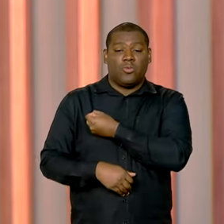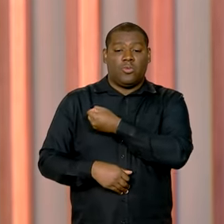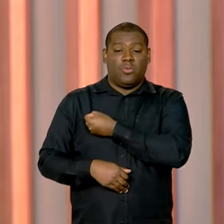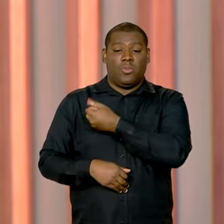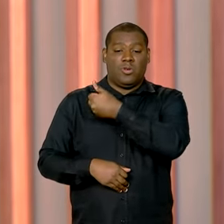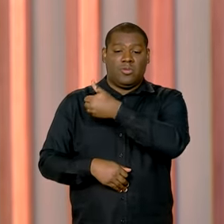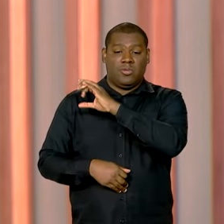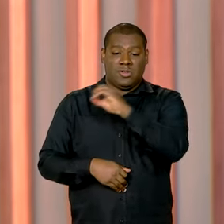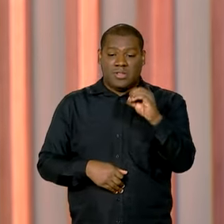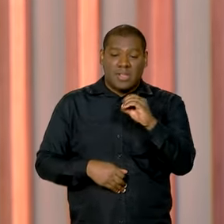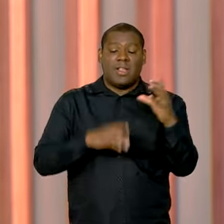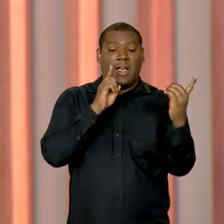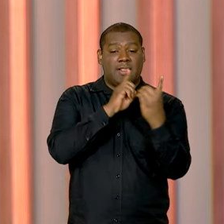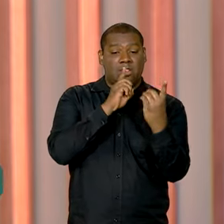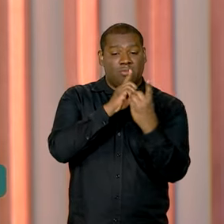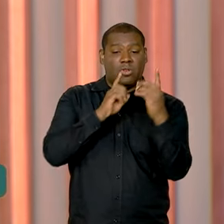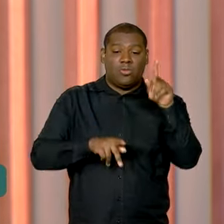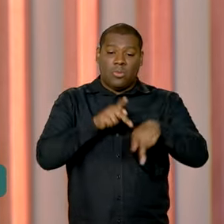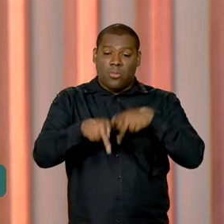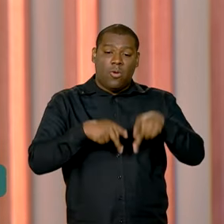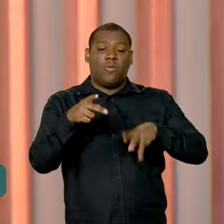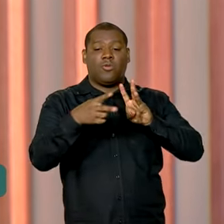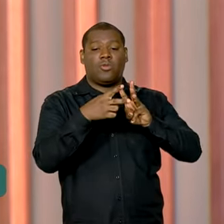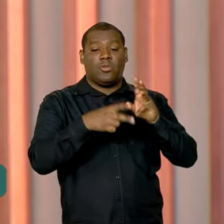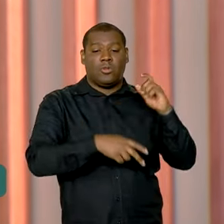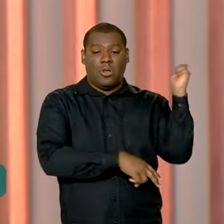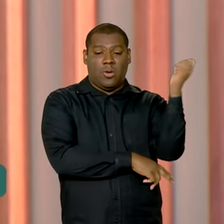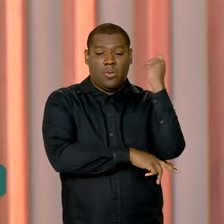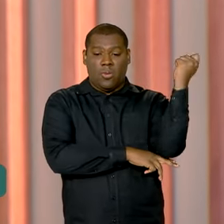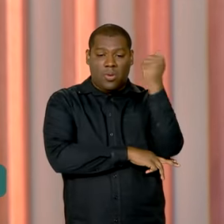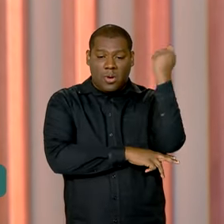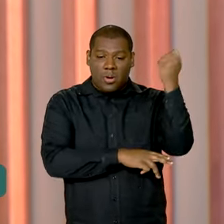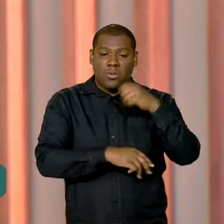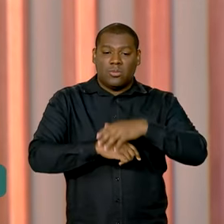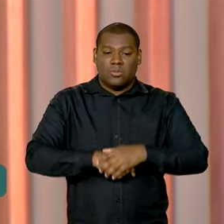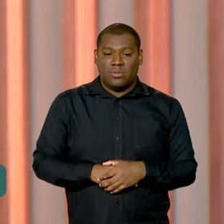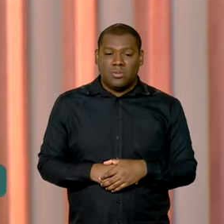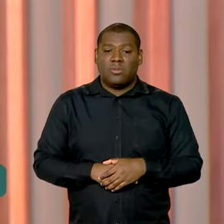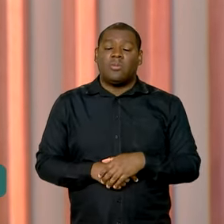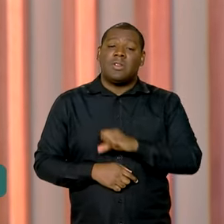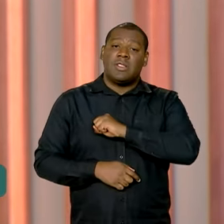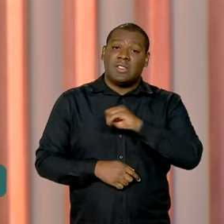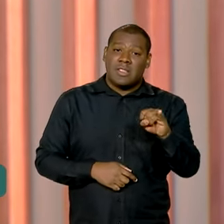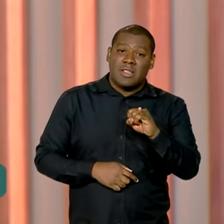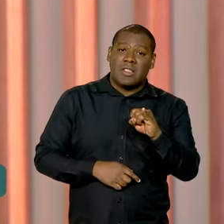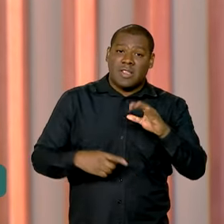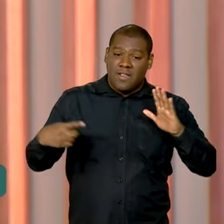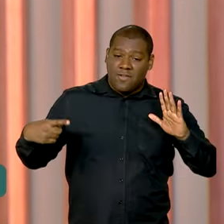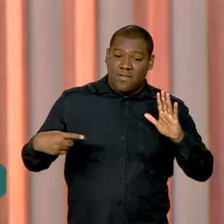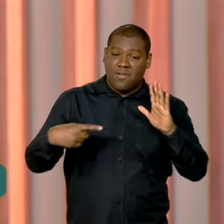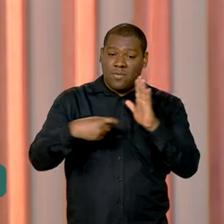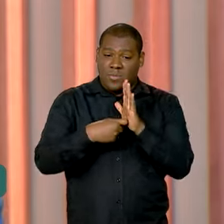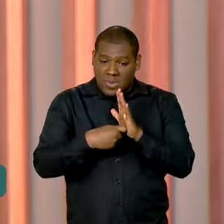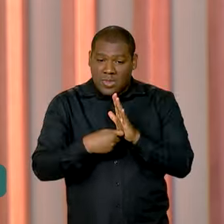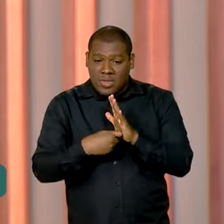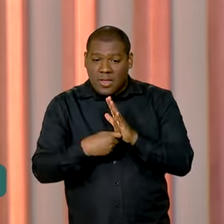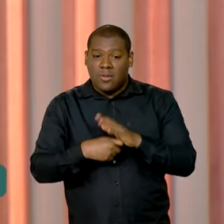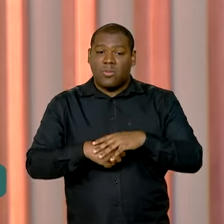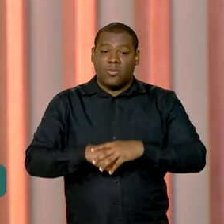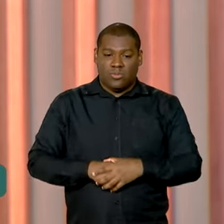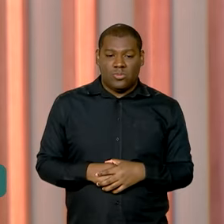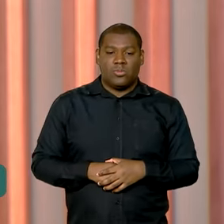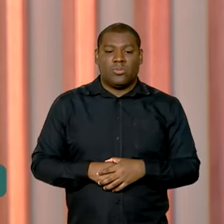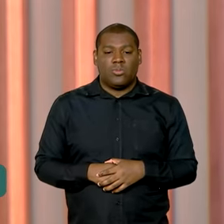Grande do Sul. O primeiro vai receber as demandas e denúncias de violações de direitos das vítimas. O outro será